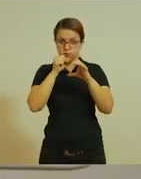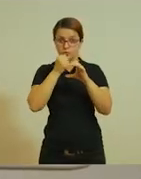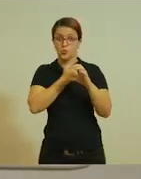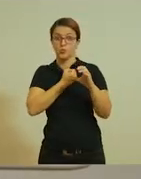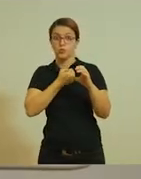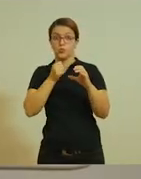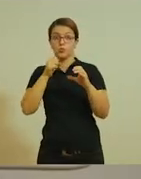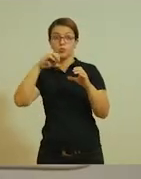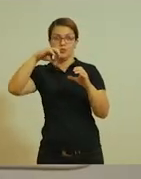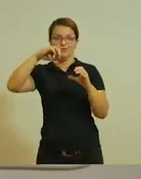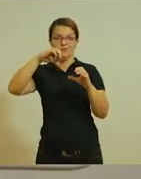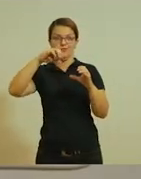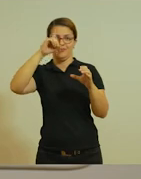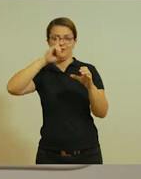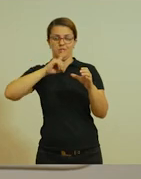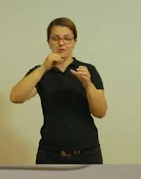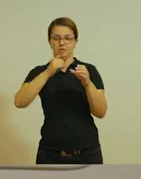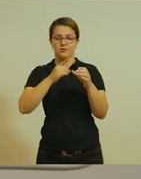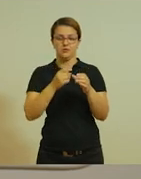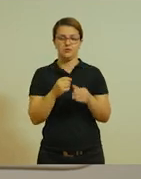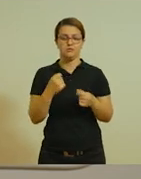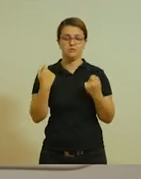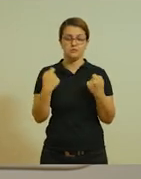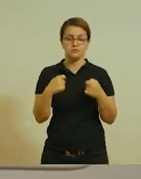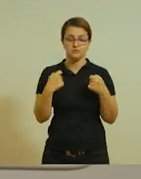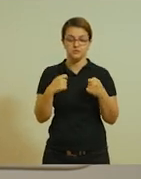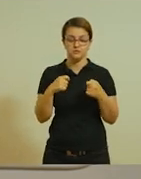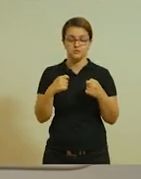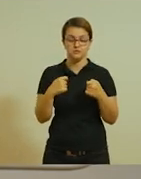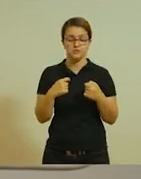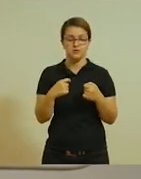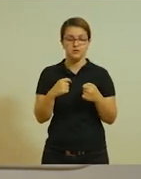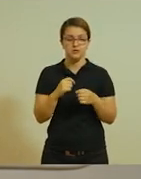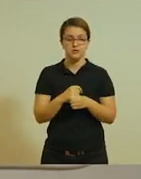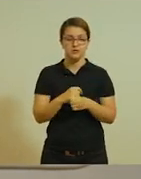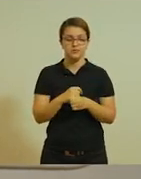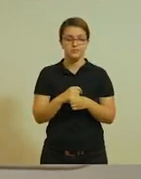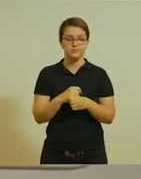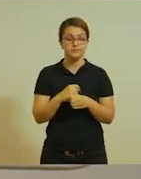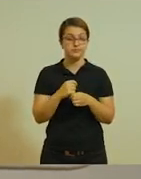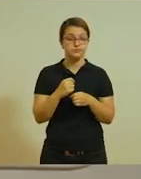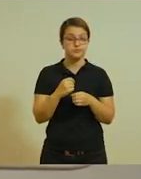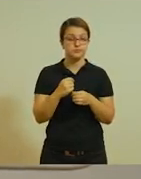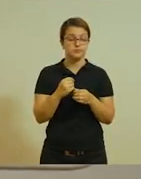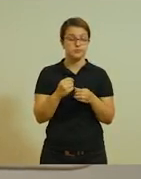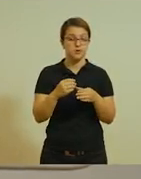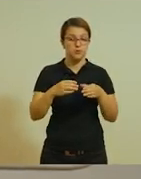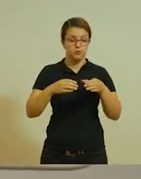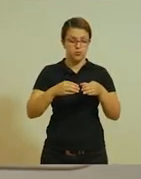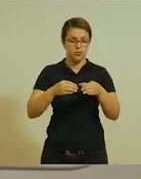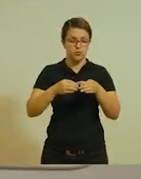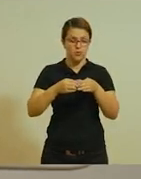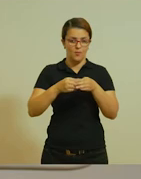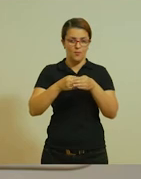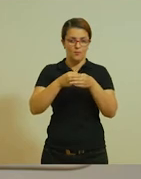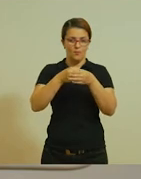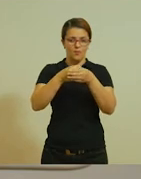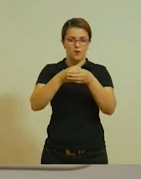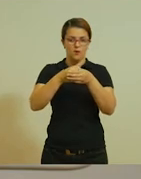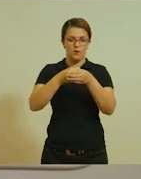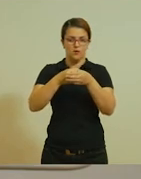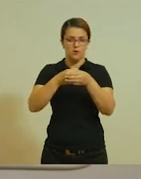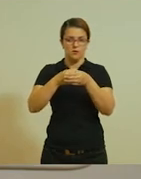Vamos lá? Eu preciso colocar a bexiga na boca da